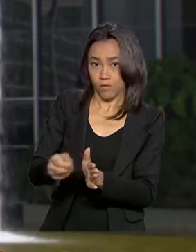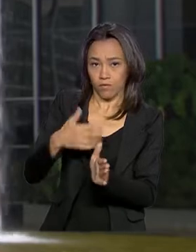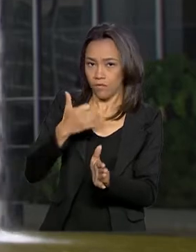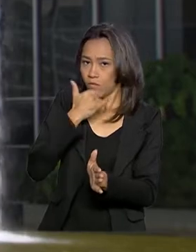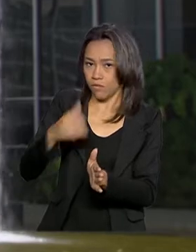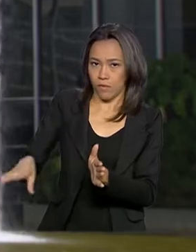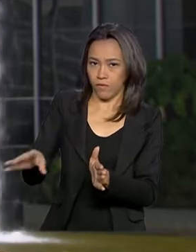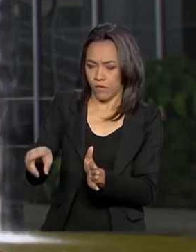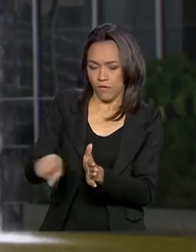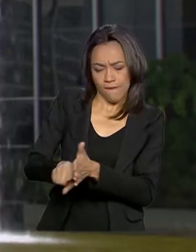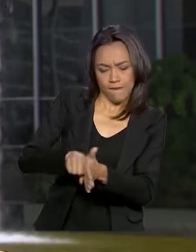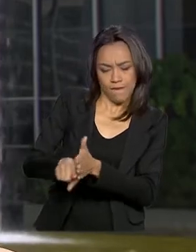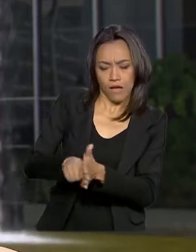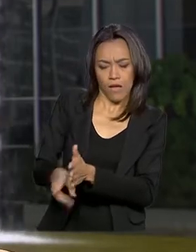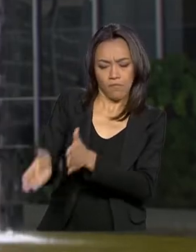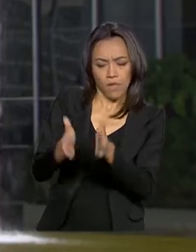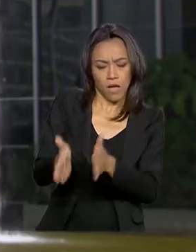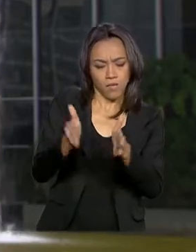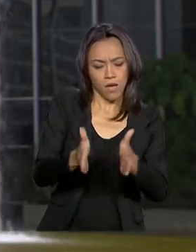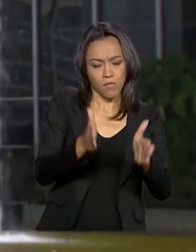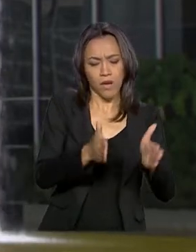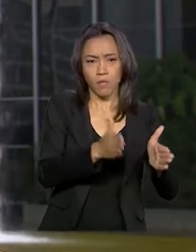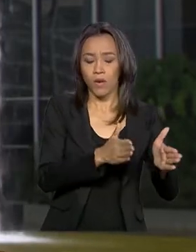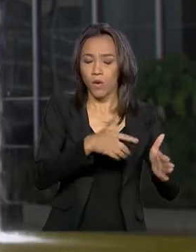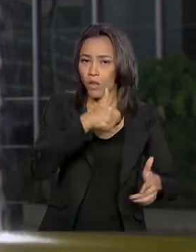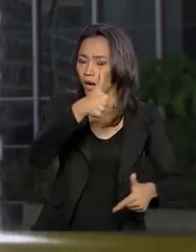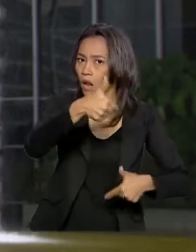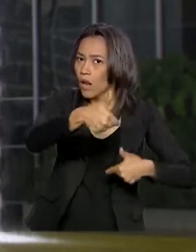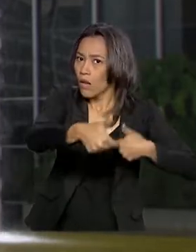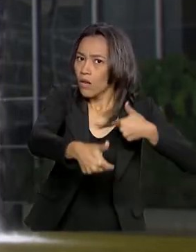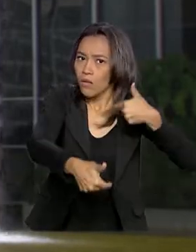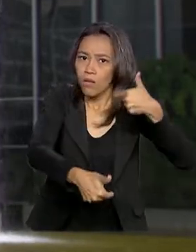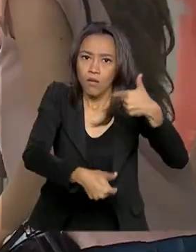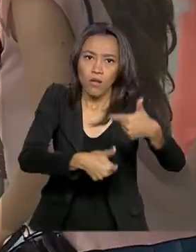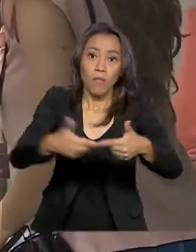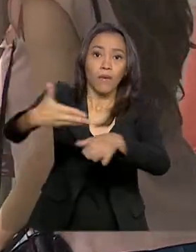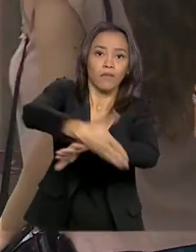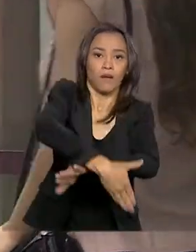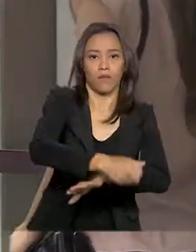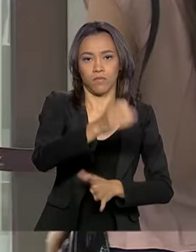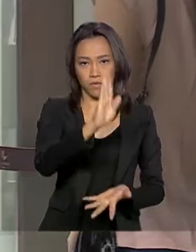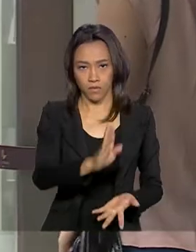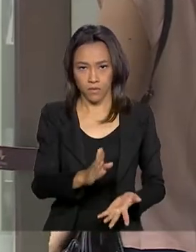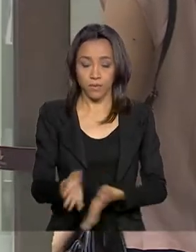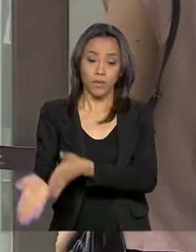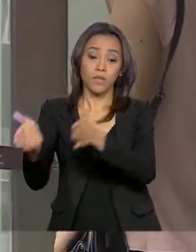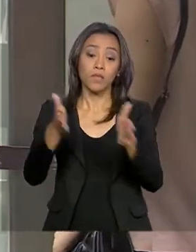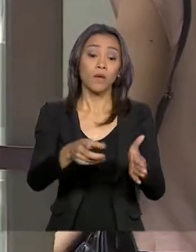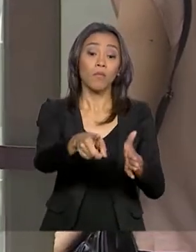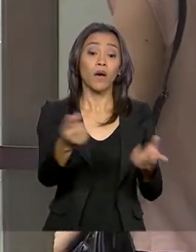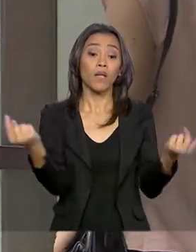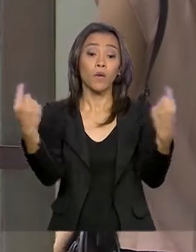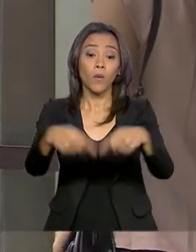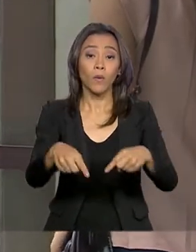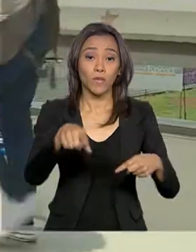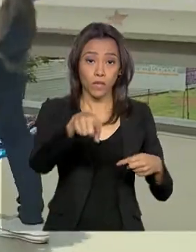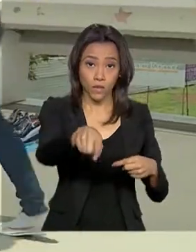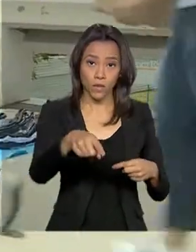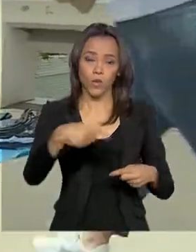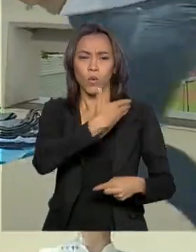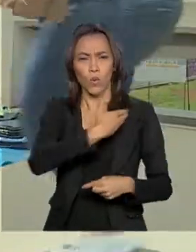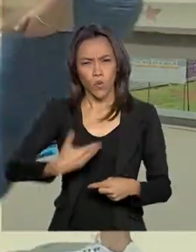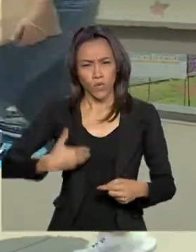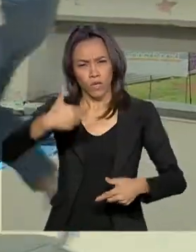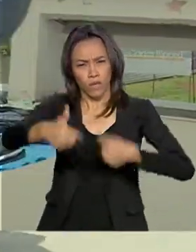Então, é um custo muito grande, logístico, para você colocar produto pirata. Para combater esse tipo de crime, o governo vem atuando